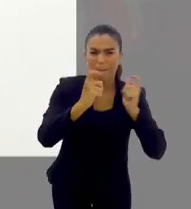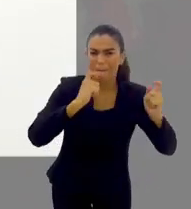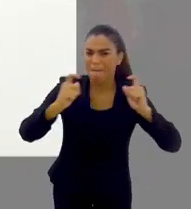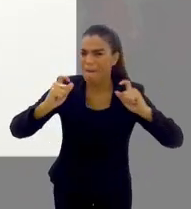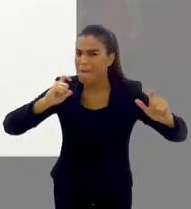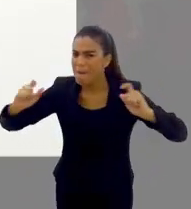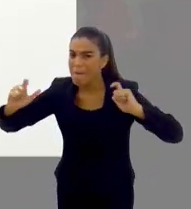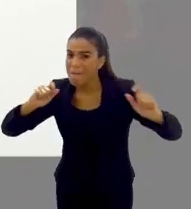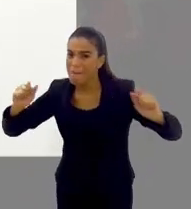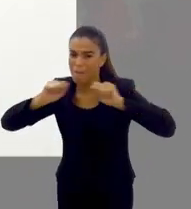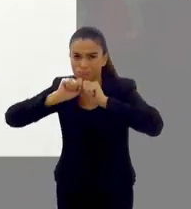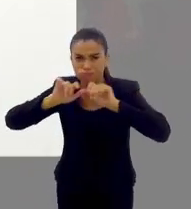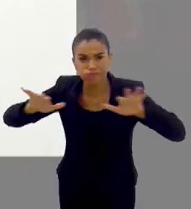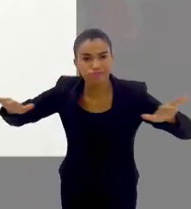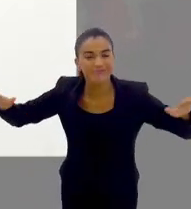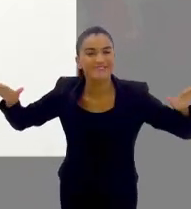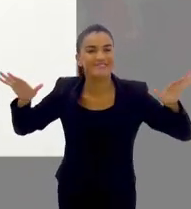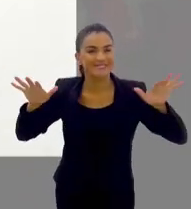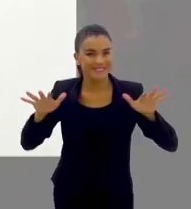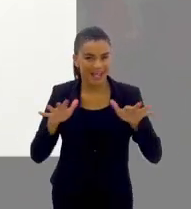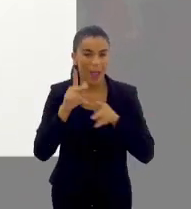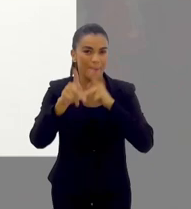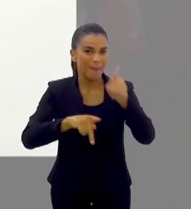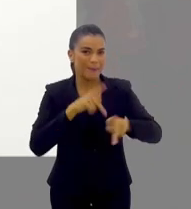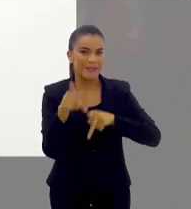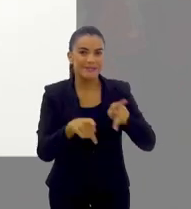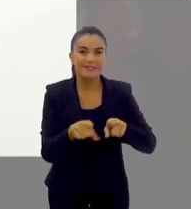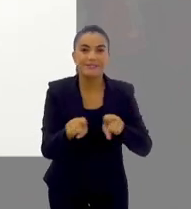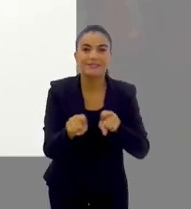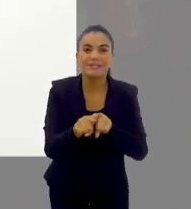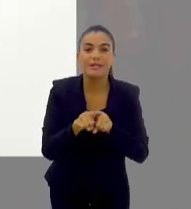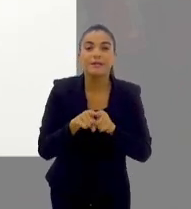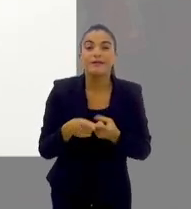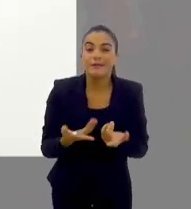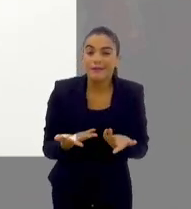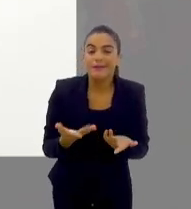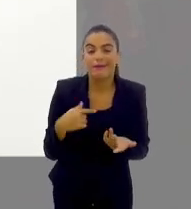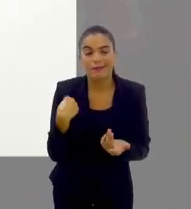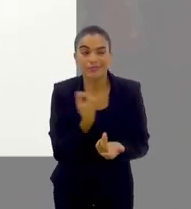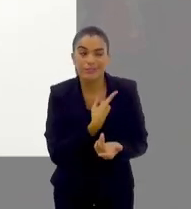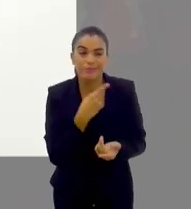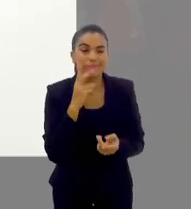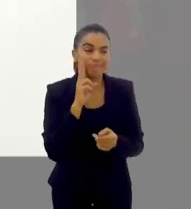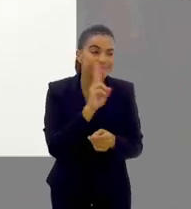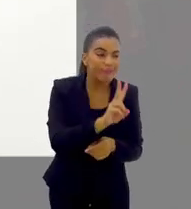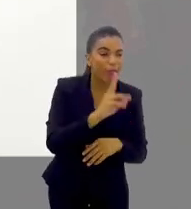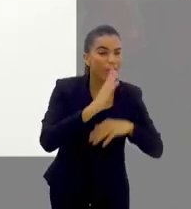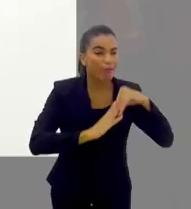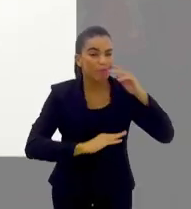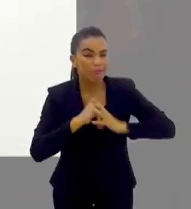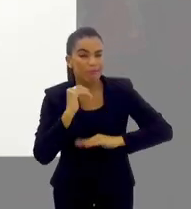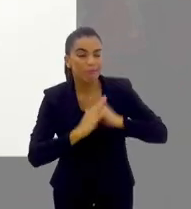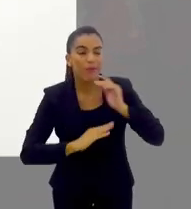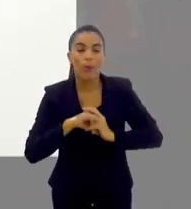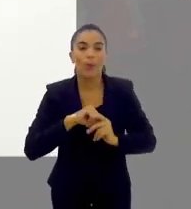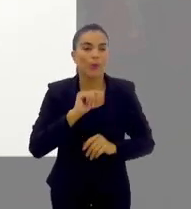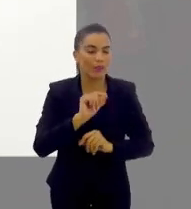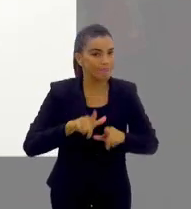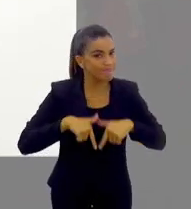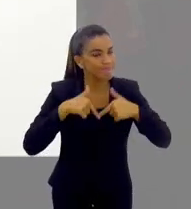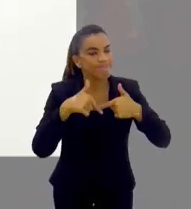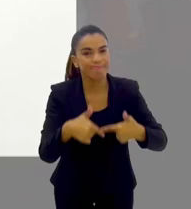né, conseguiu disseminar a vacina muito rápido para a sua população, e que foi, a gente vê, na prática, é o que